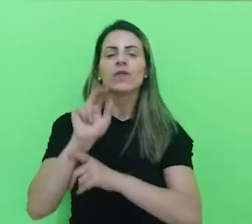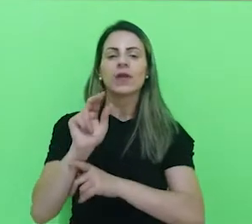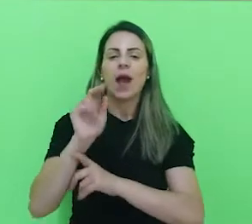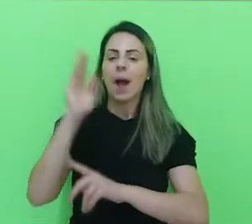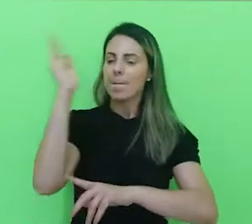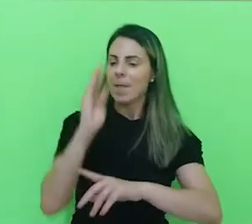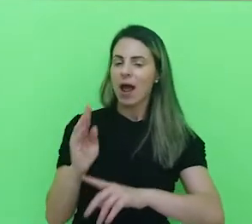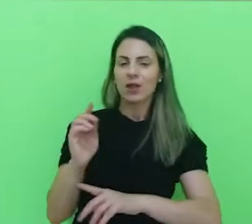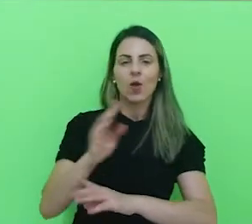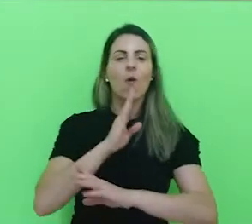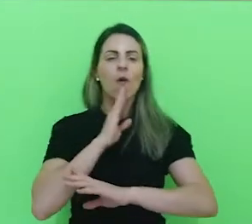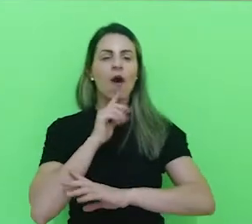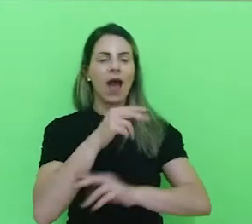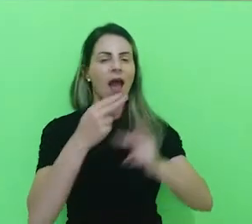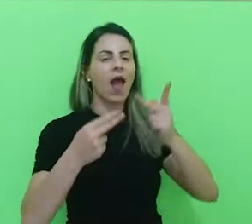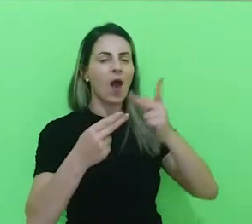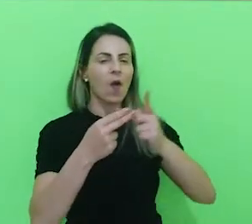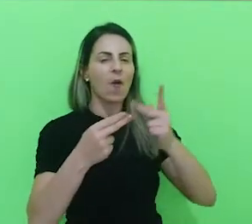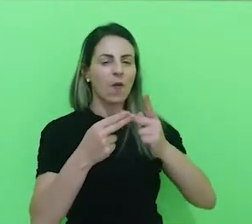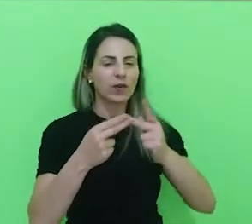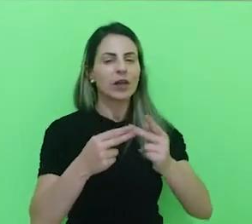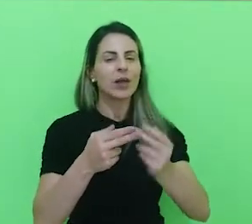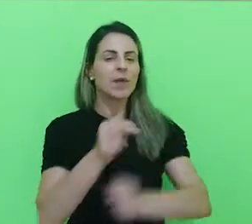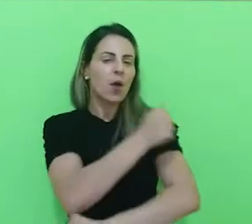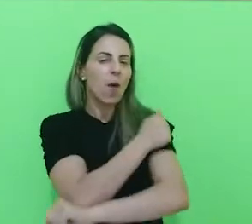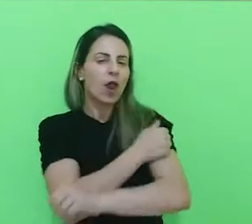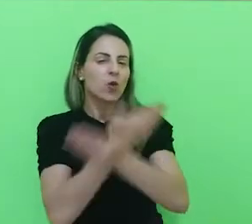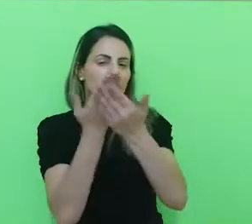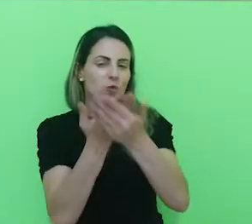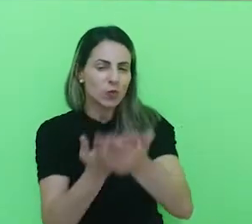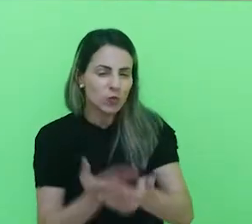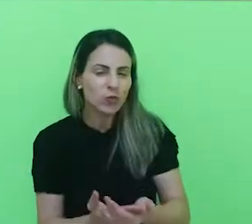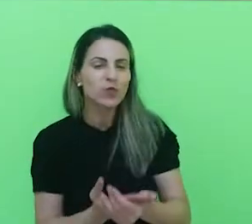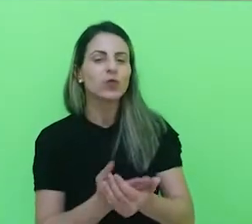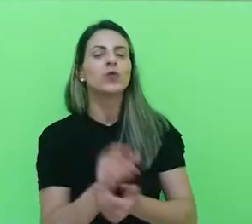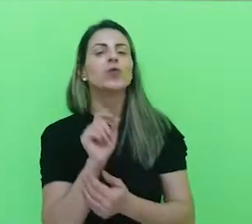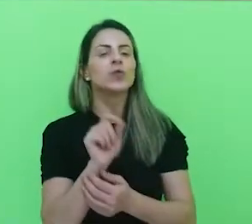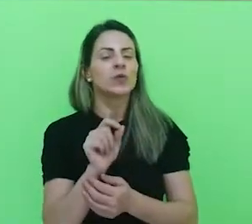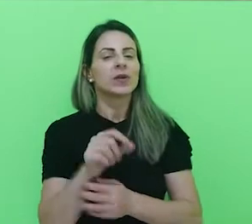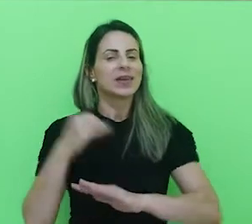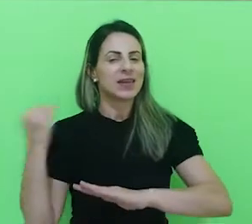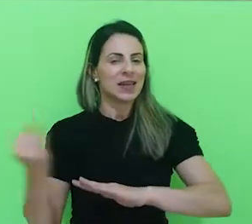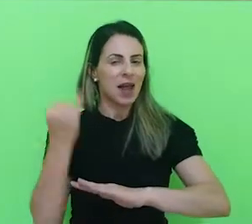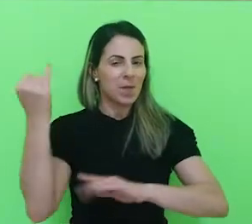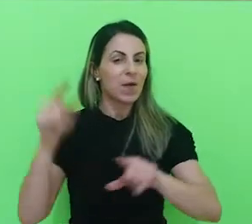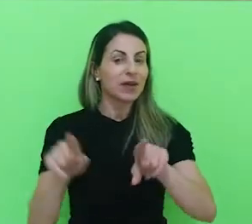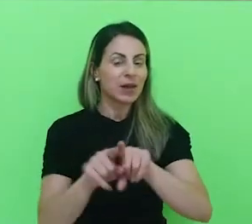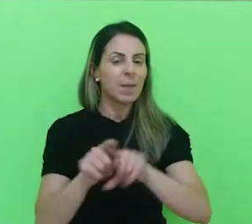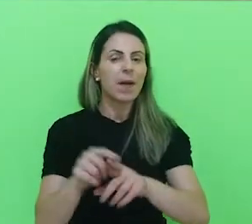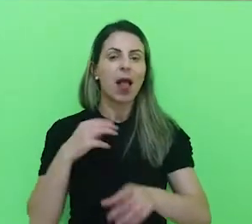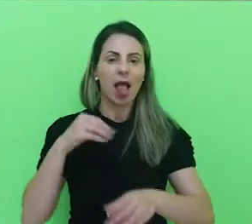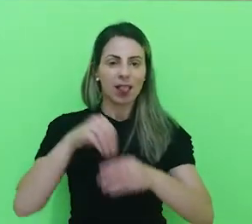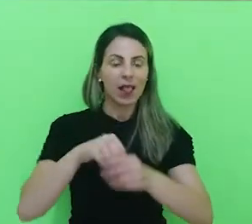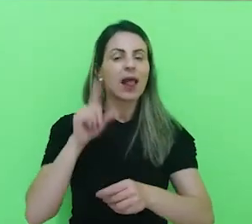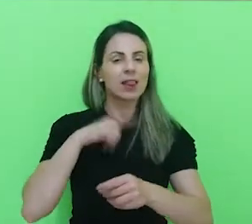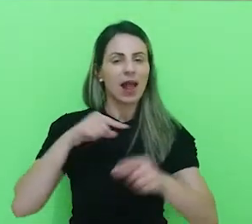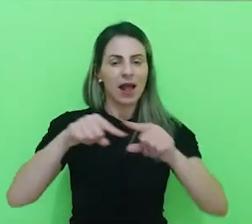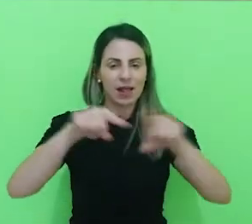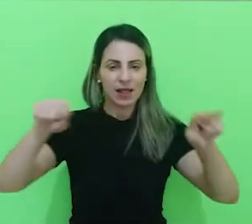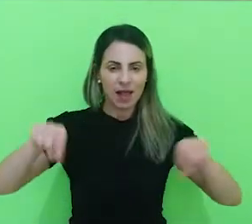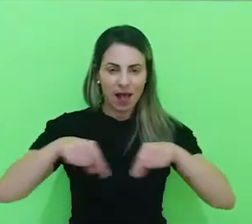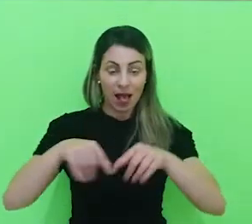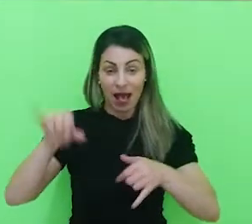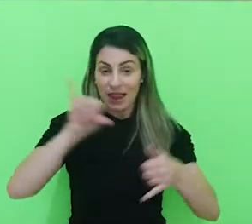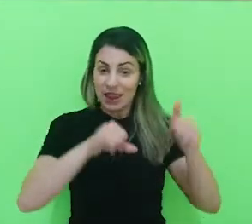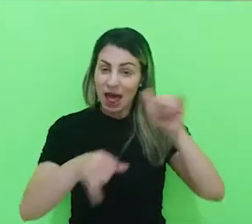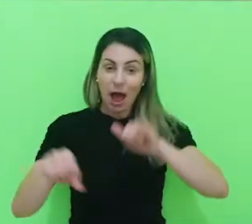todo conhece, né? E um outro ponto muito importante, nós temos aqui grandes laboratórios e